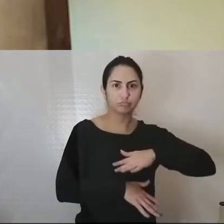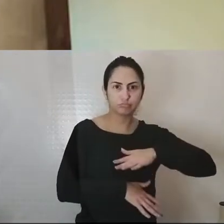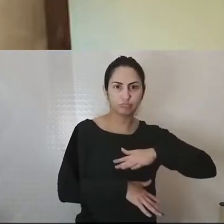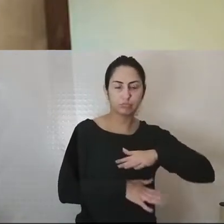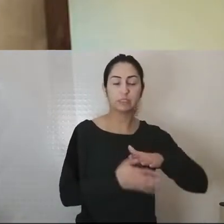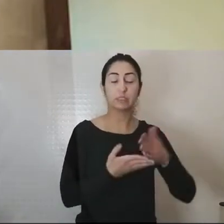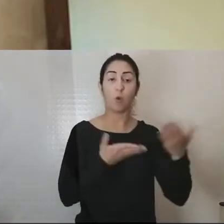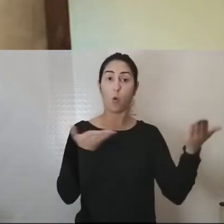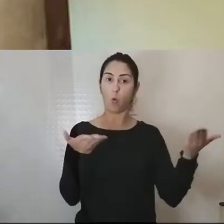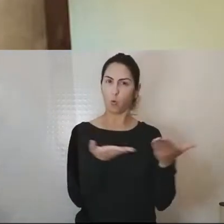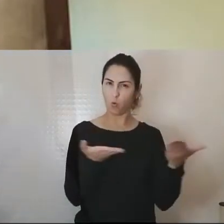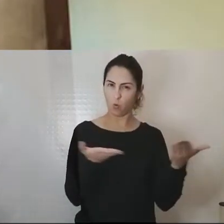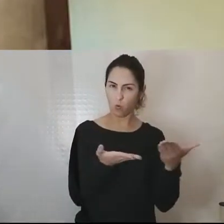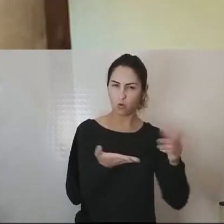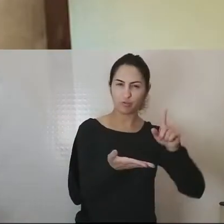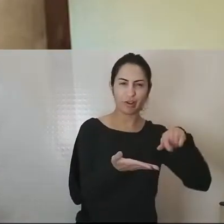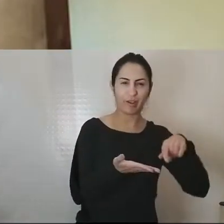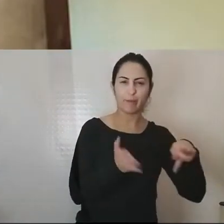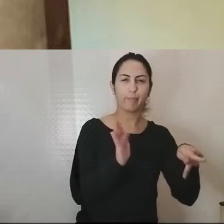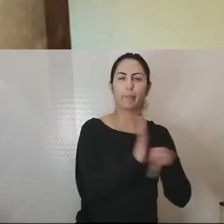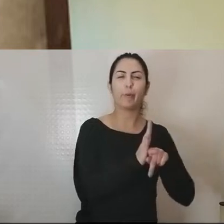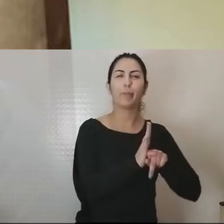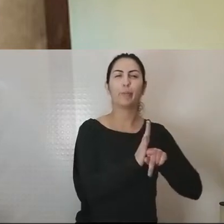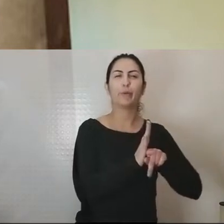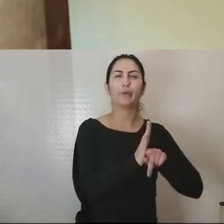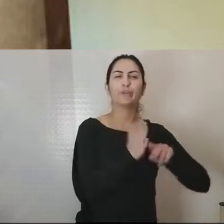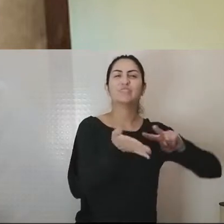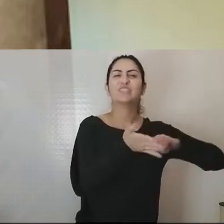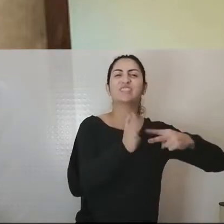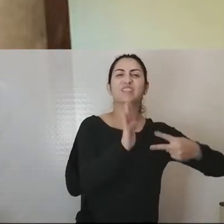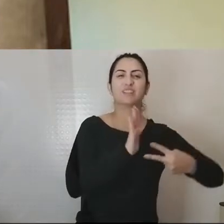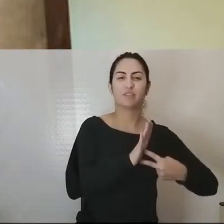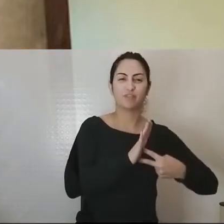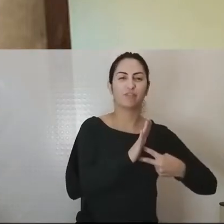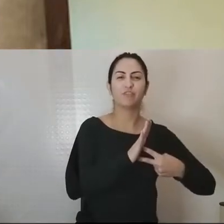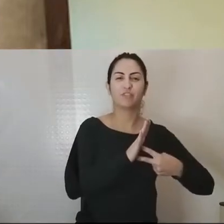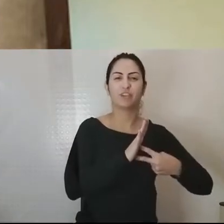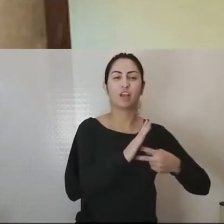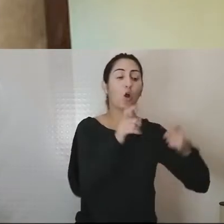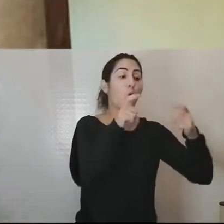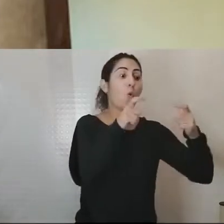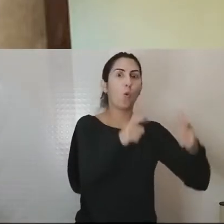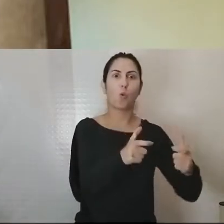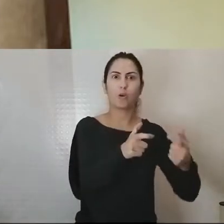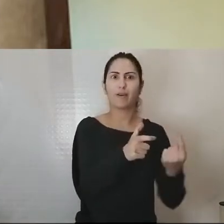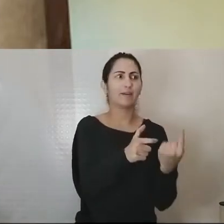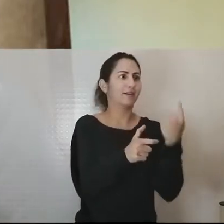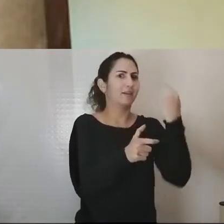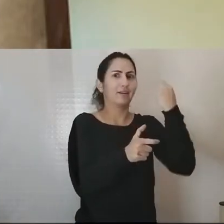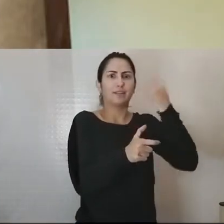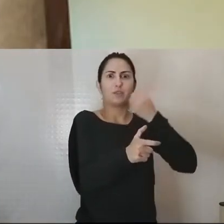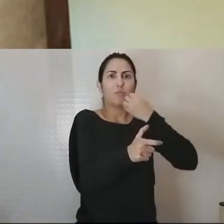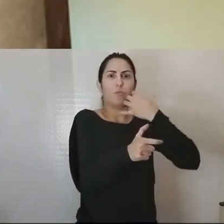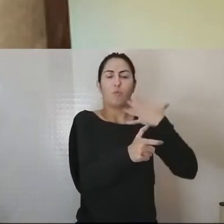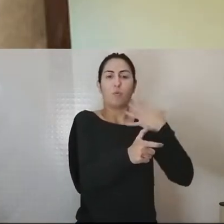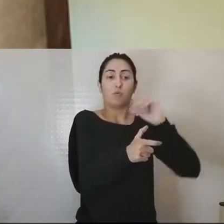Delgado, hoje, simboliza o Eldorado, que já se transformou num pesadelo para a população